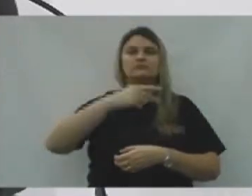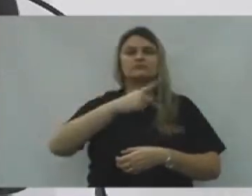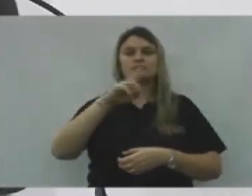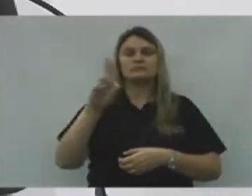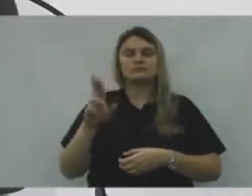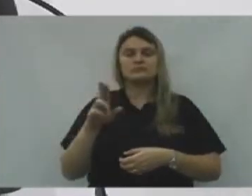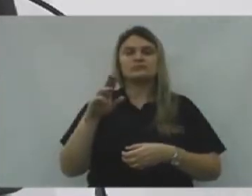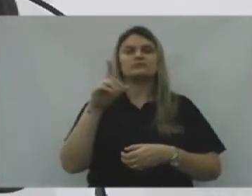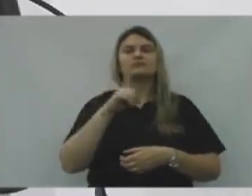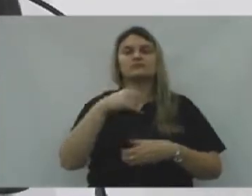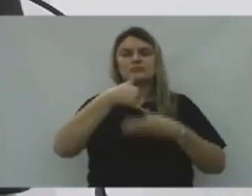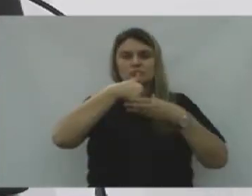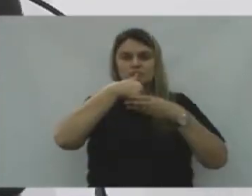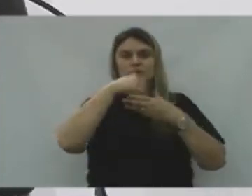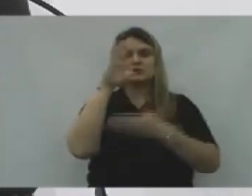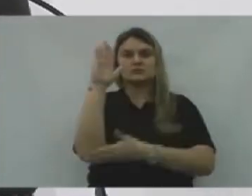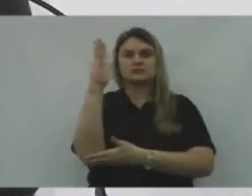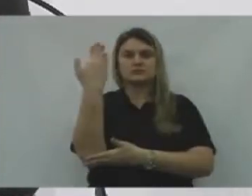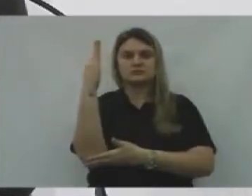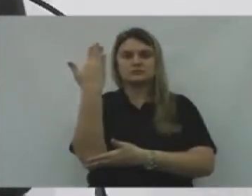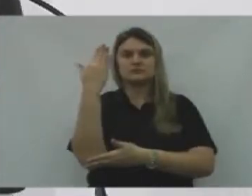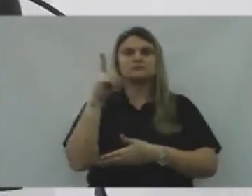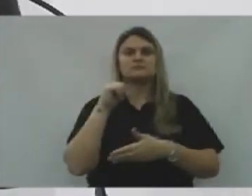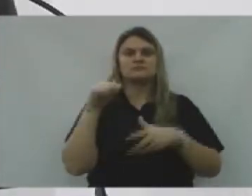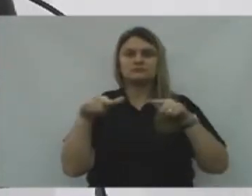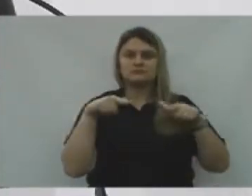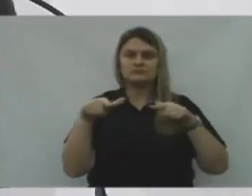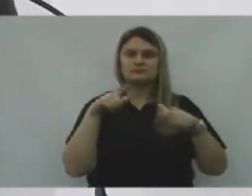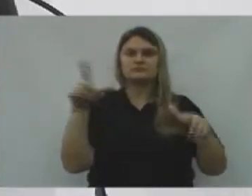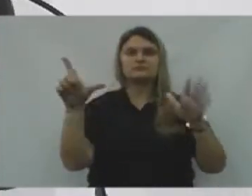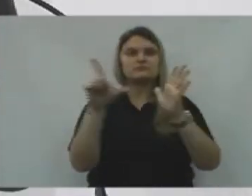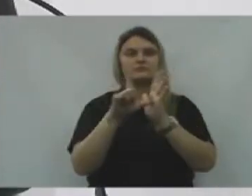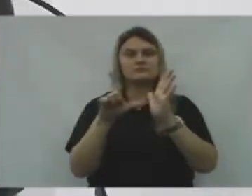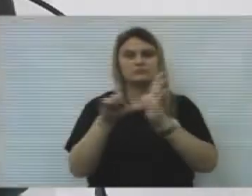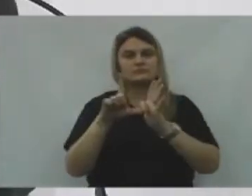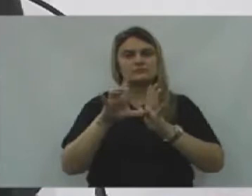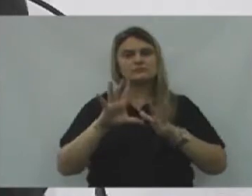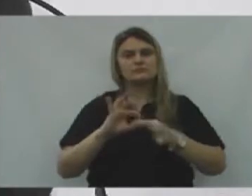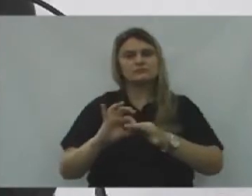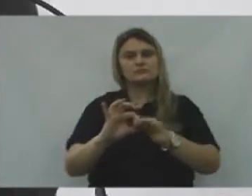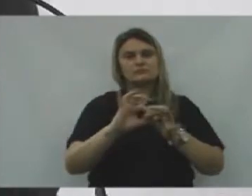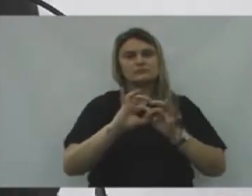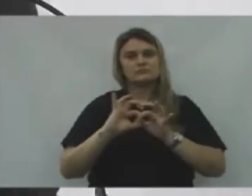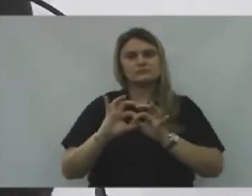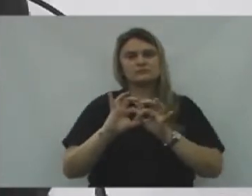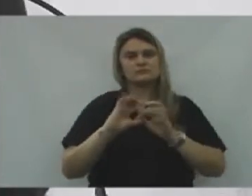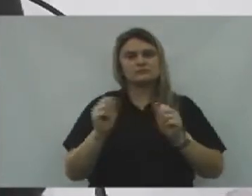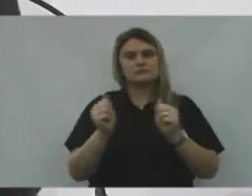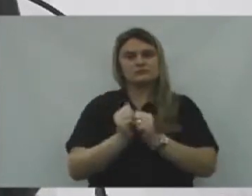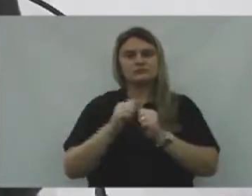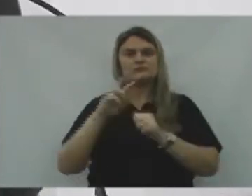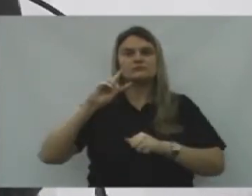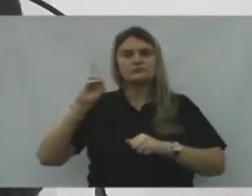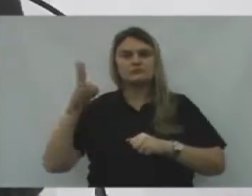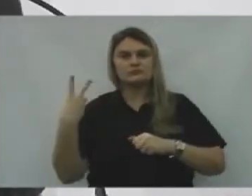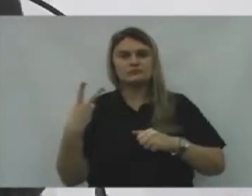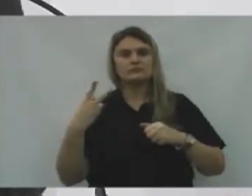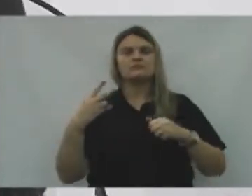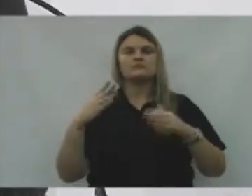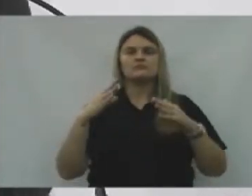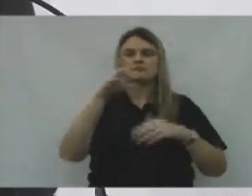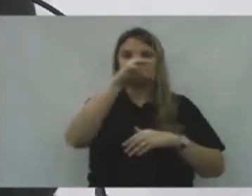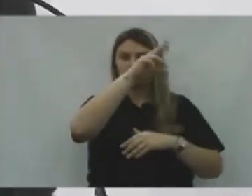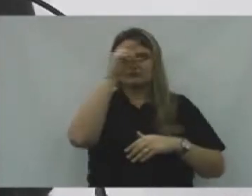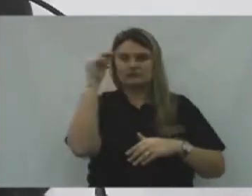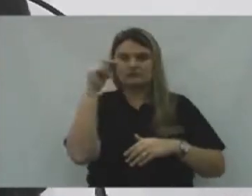erva mate, é a madeira, É o serviço, é o comércio, Fortalecemos juntos aí, Vereadores e Executivo, A